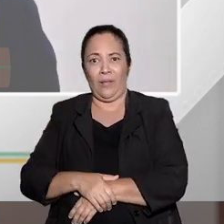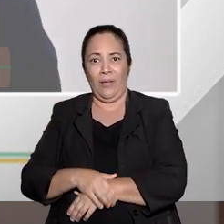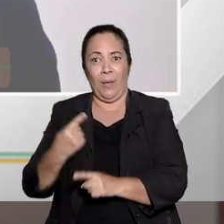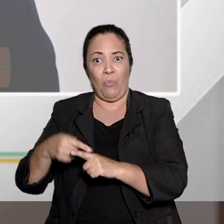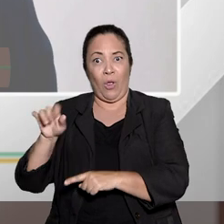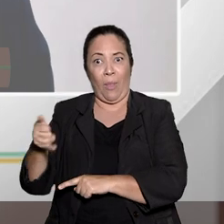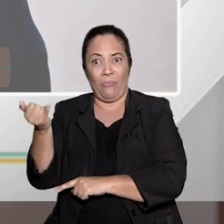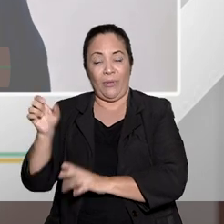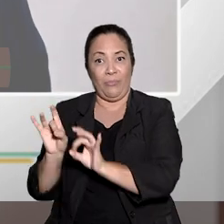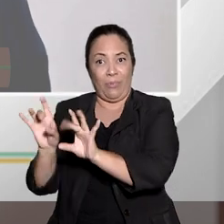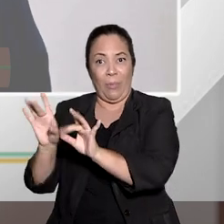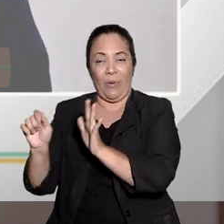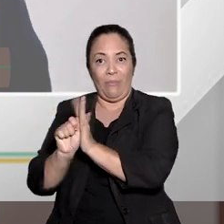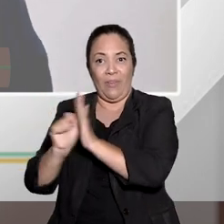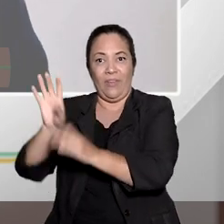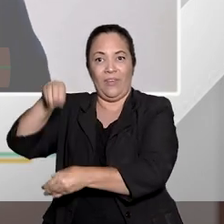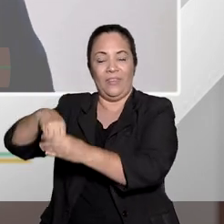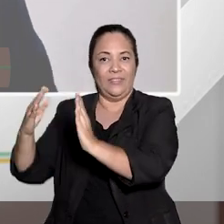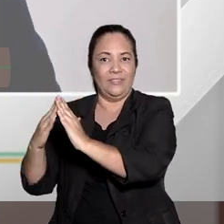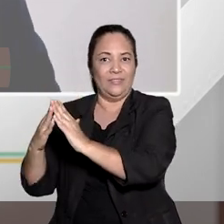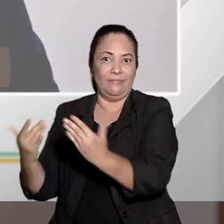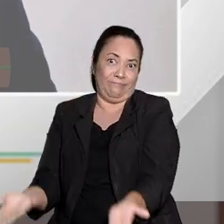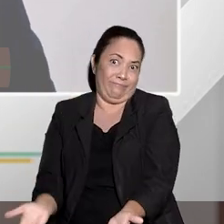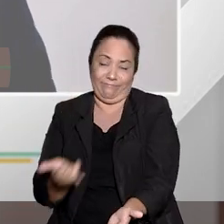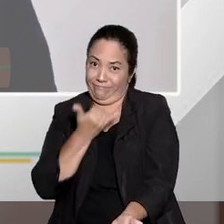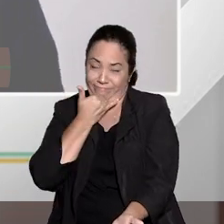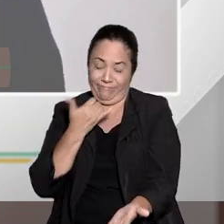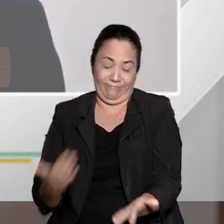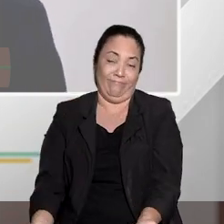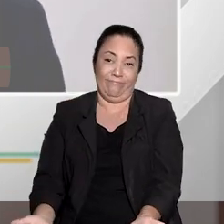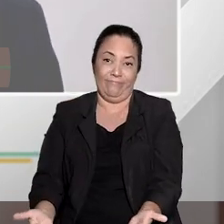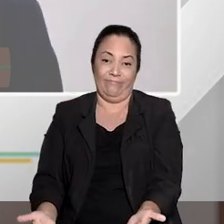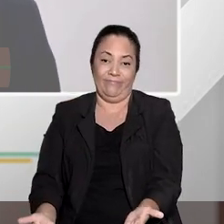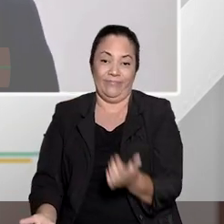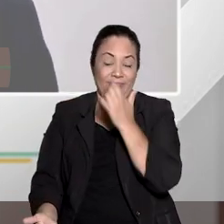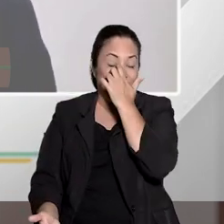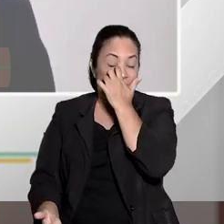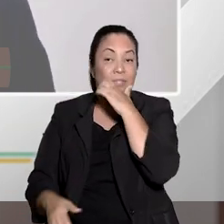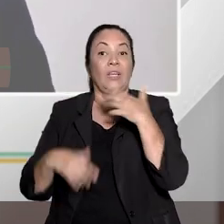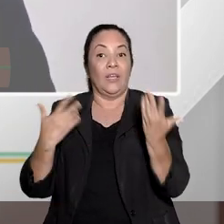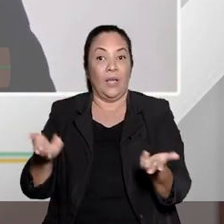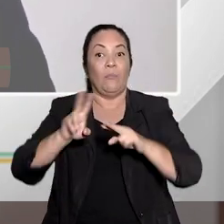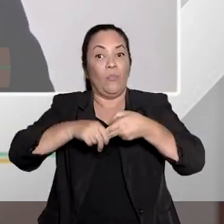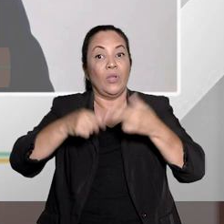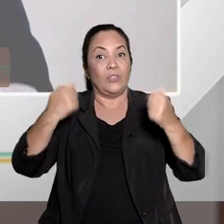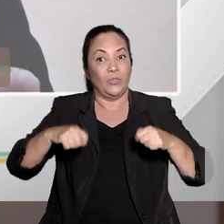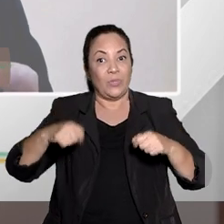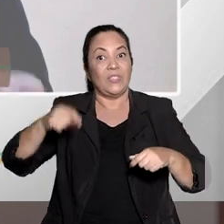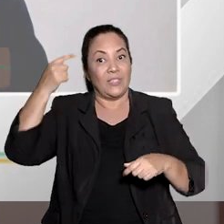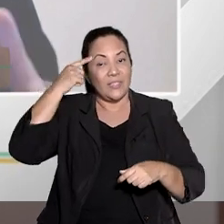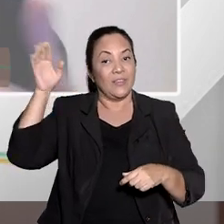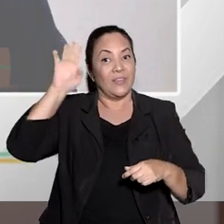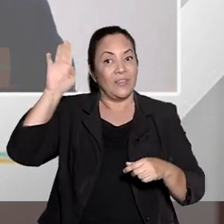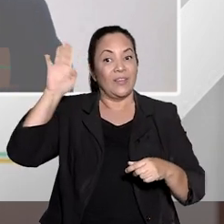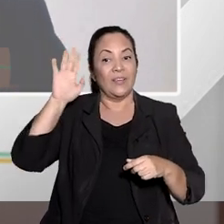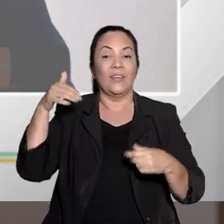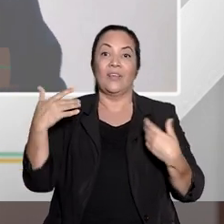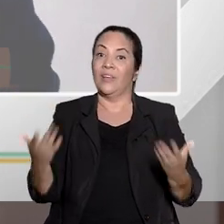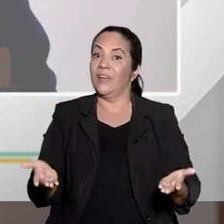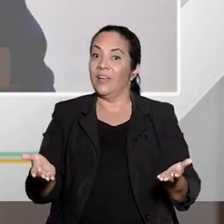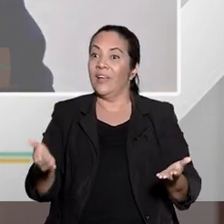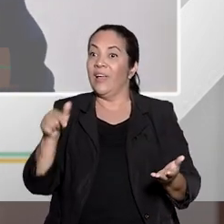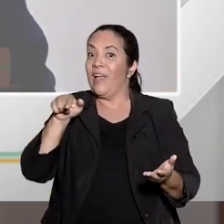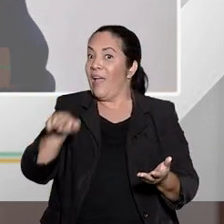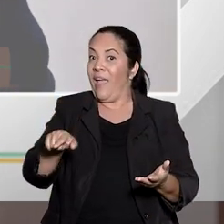Então, chega uma situação que não falta humanidade, mas o caso concreto nos conduz a, assim, o mau uso